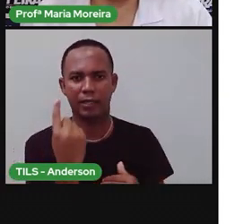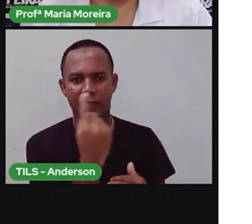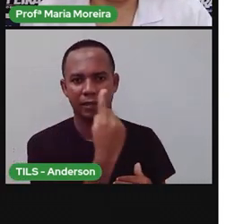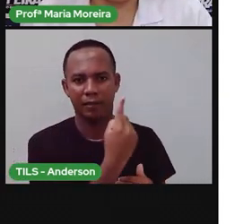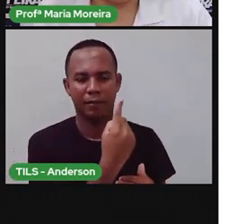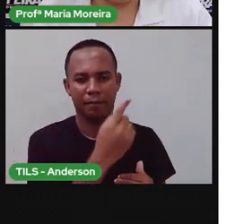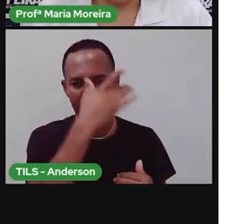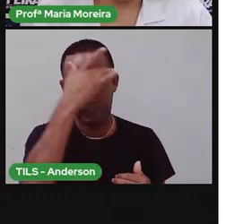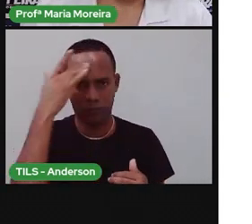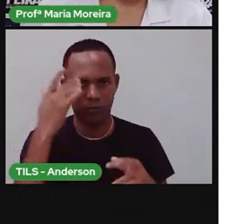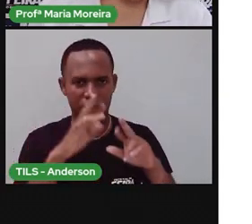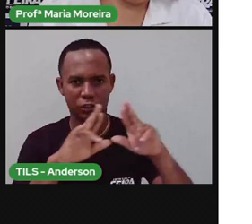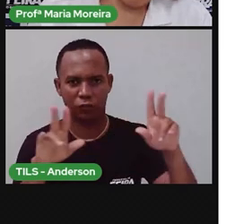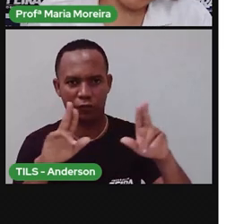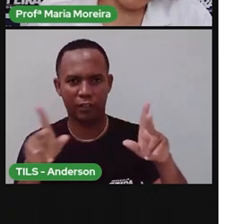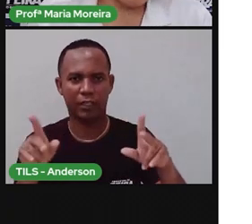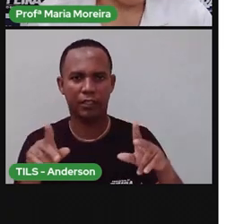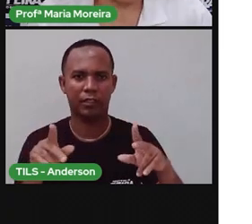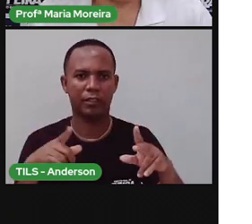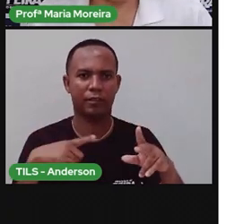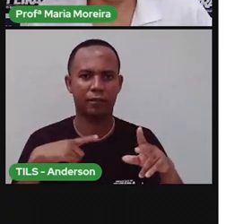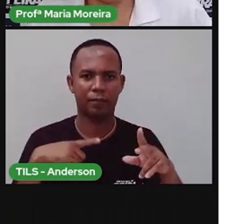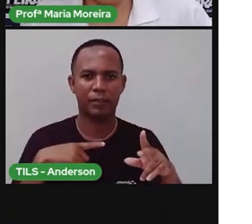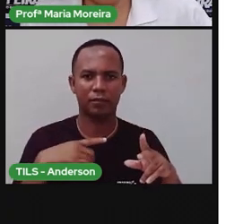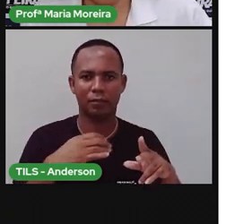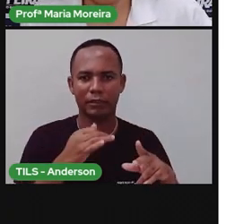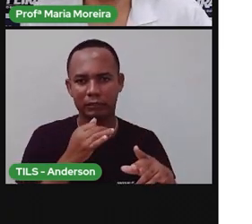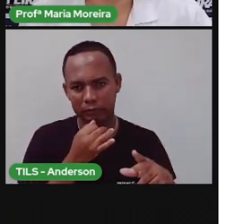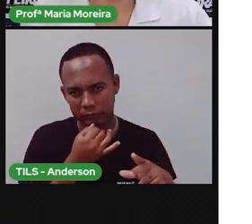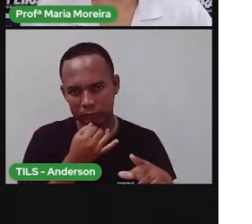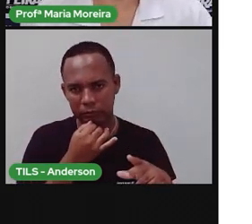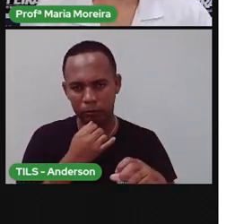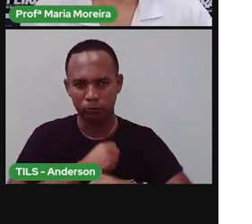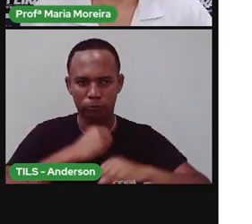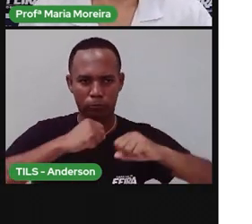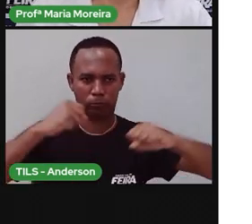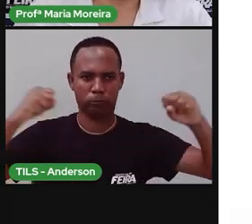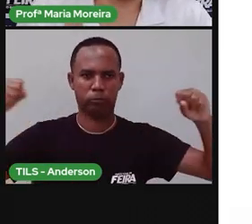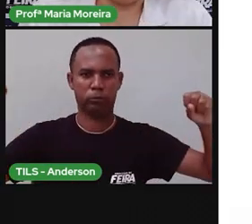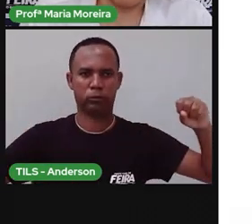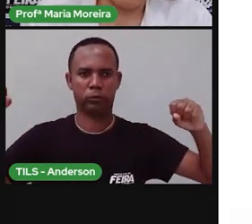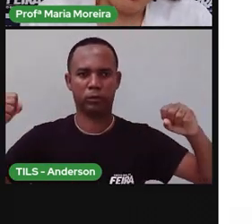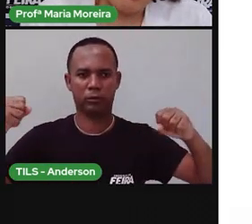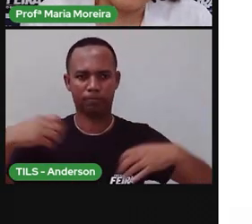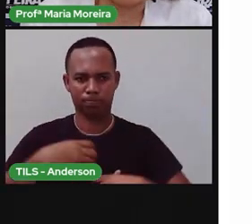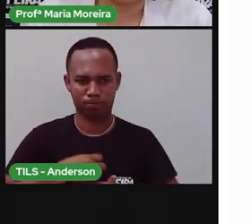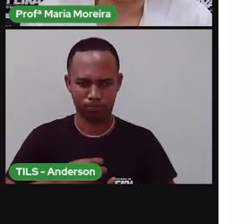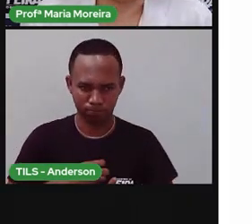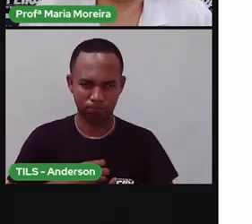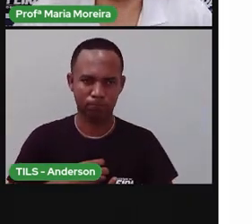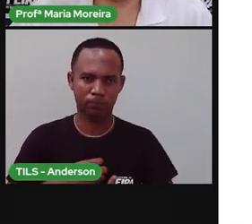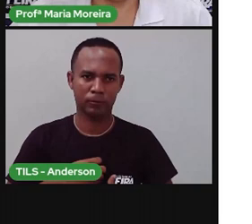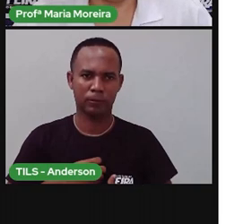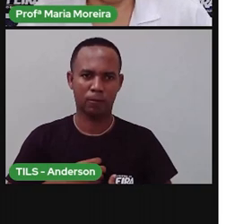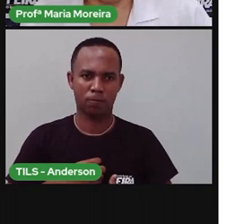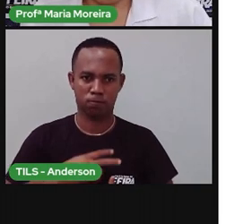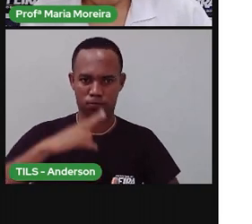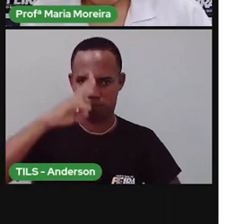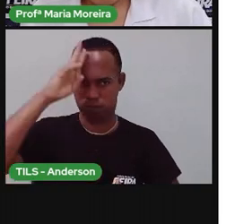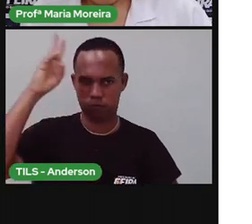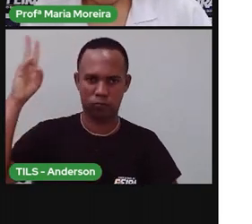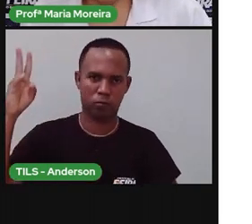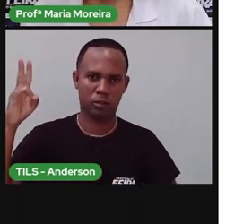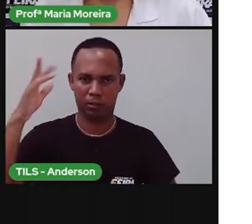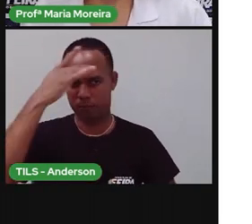física ou emocional. Tem pessoas mais sensíveis e outras mais brutas, né? Tem pessoas que são mais duras, tem pessoas que são